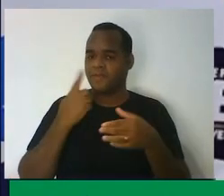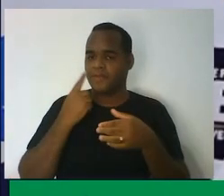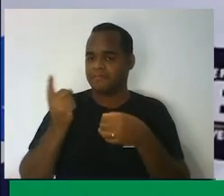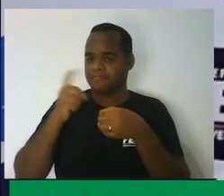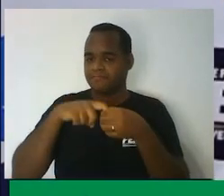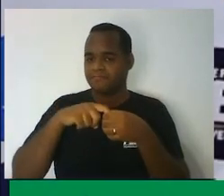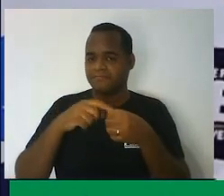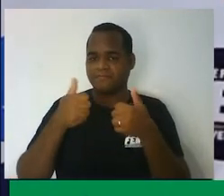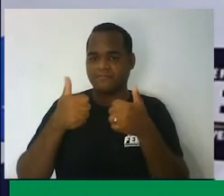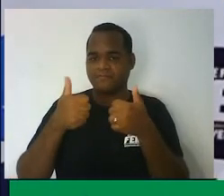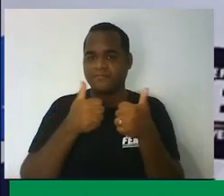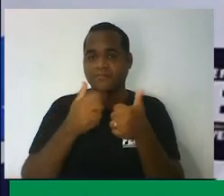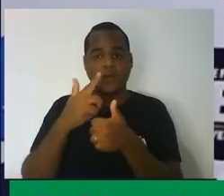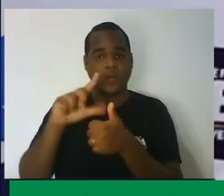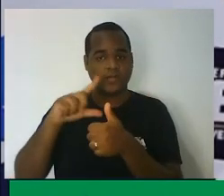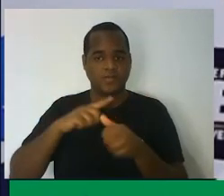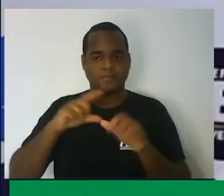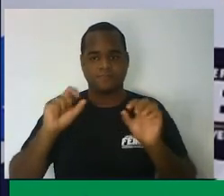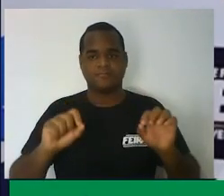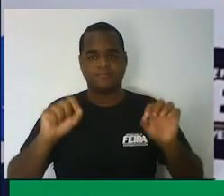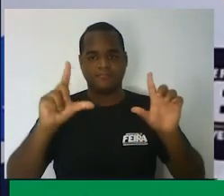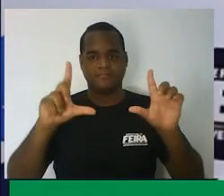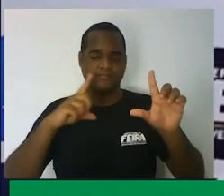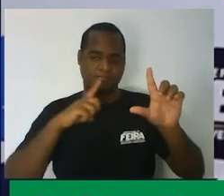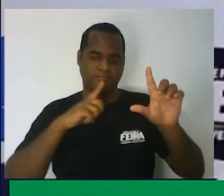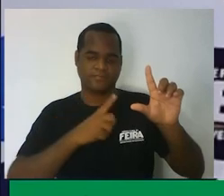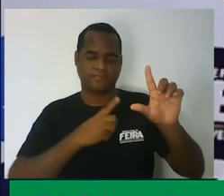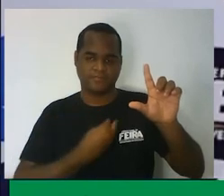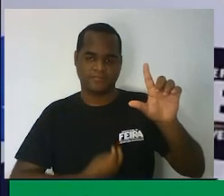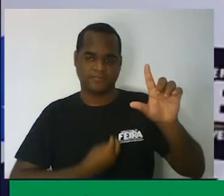para aquela outra tela que a gente estava.